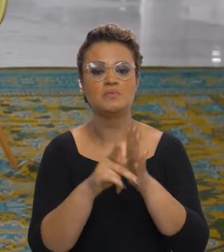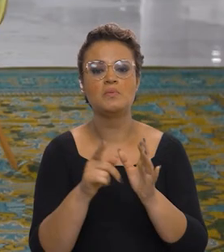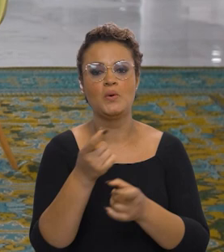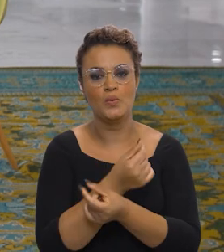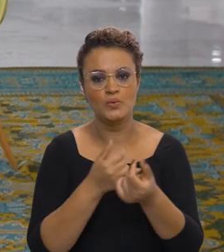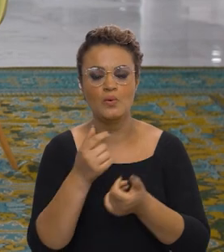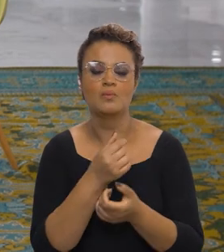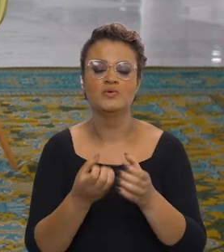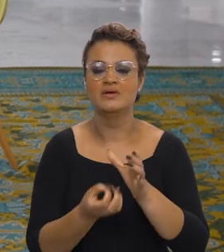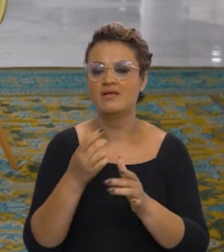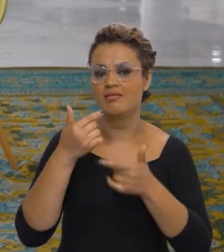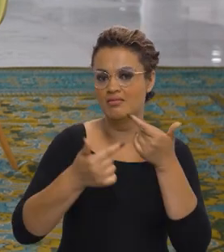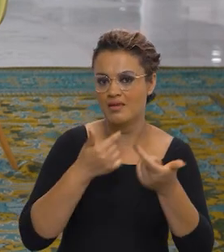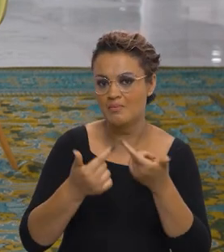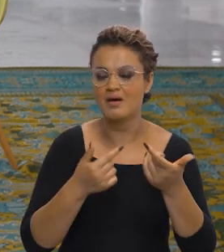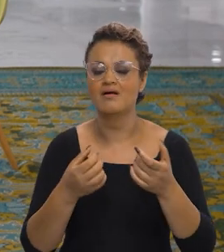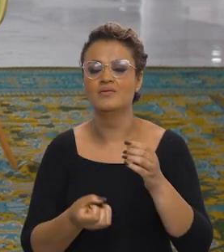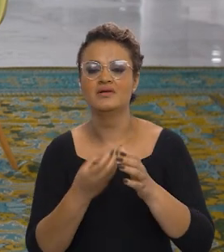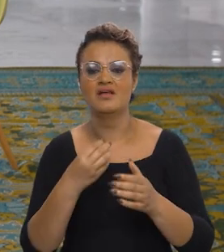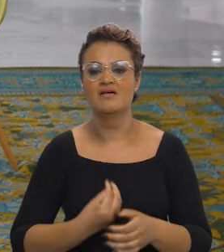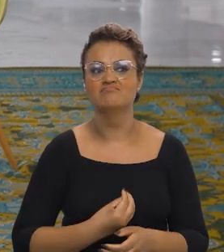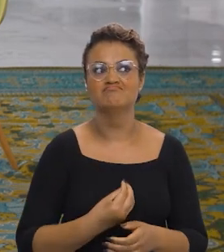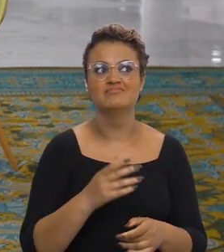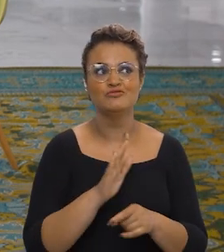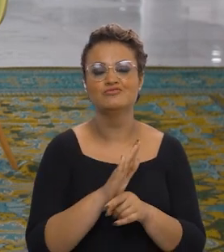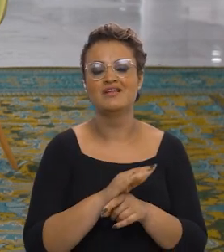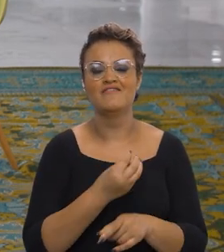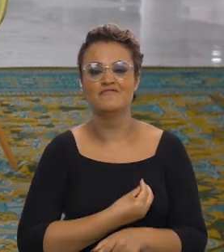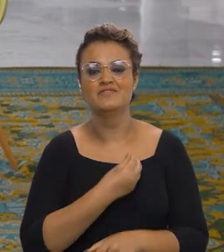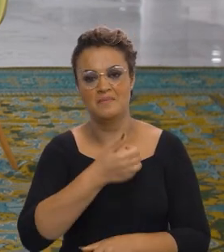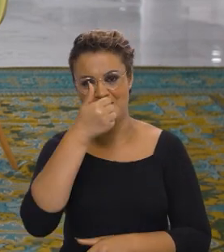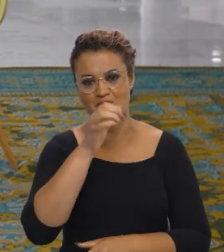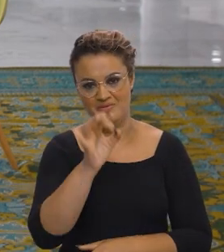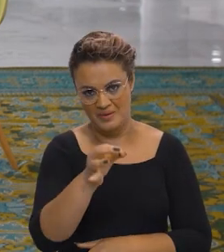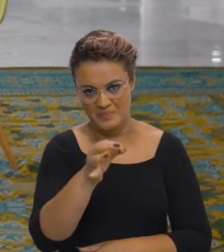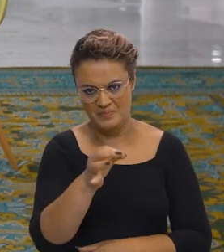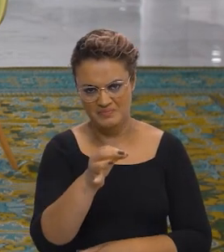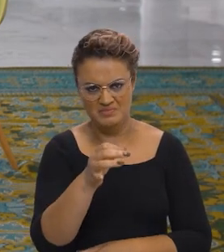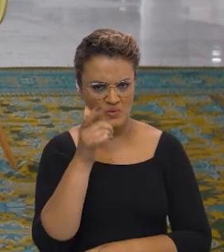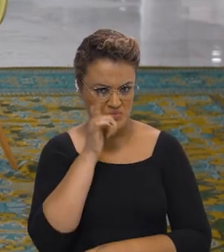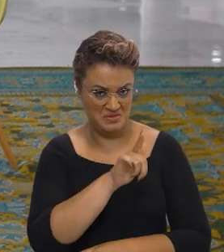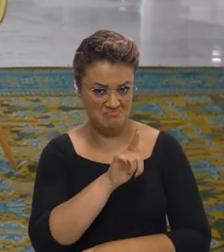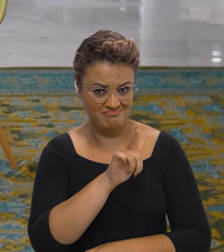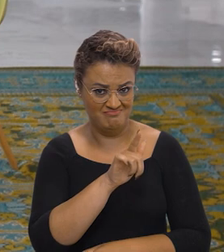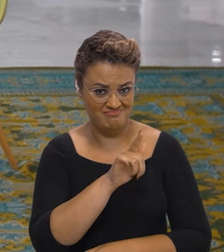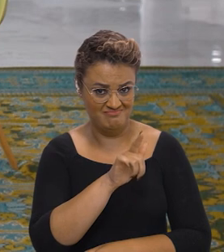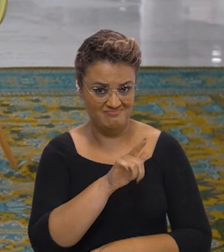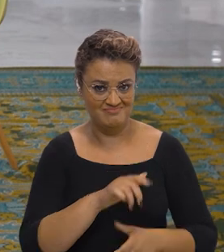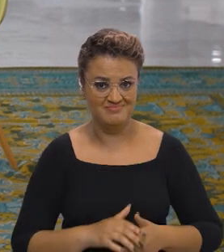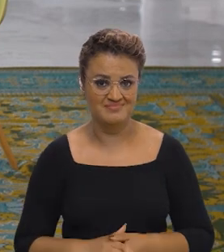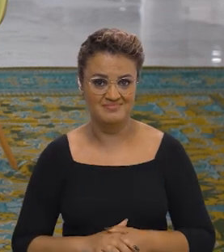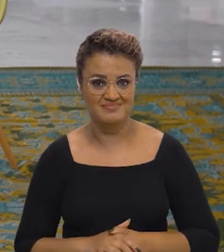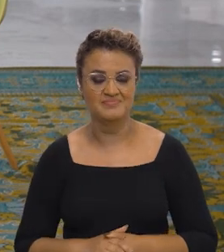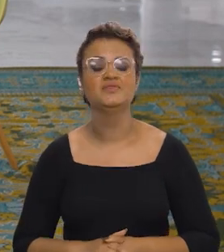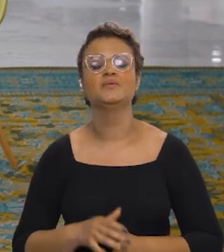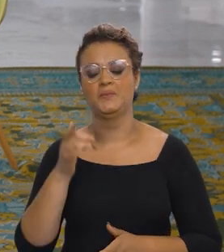crescimento econômico, aumentar emprego, melhorar as condições de vida da população. Ele realmente conseguiu esse objetivo?